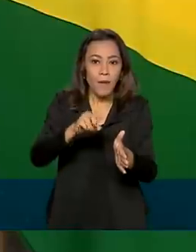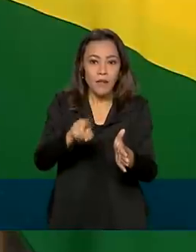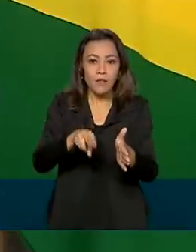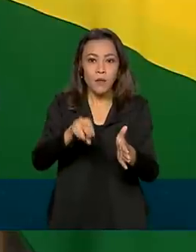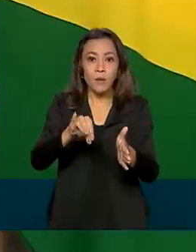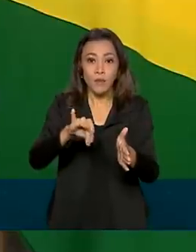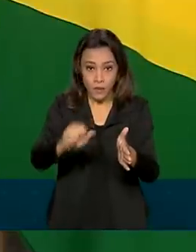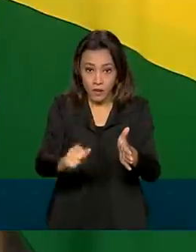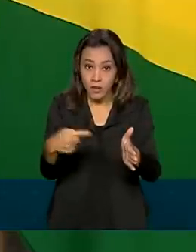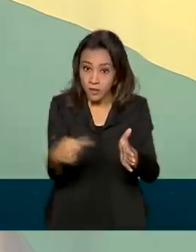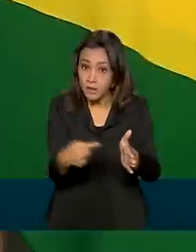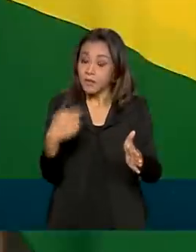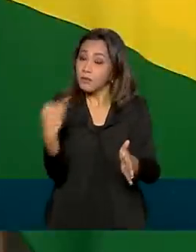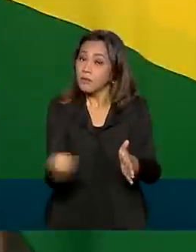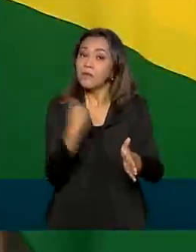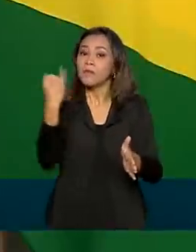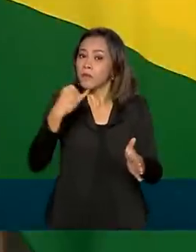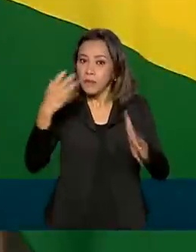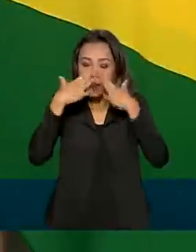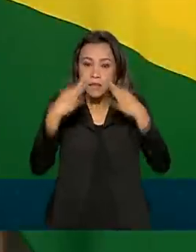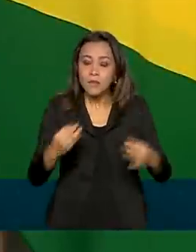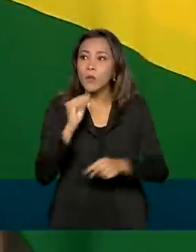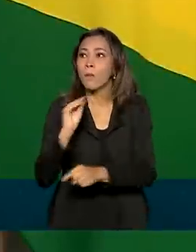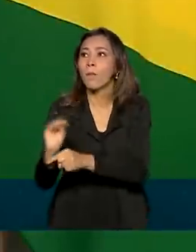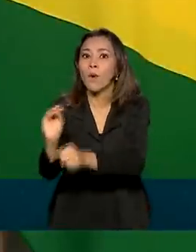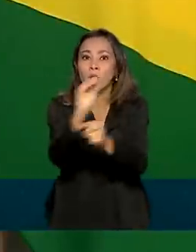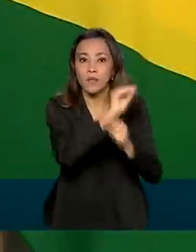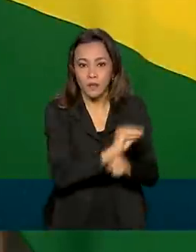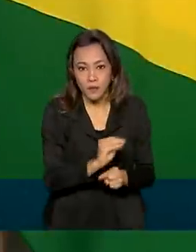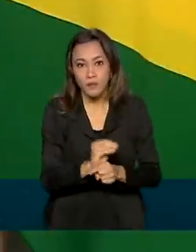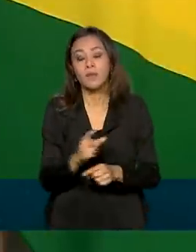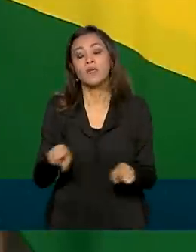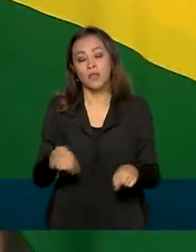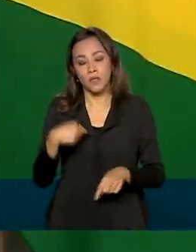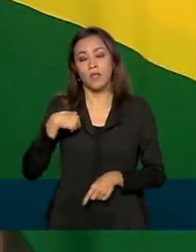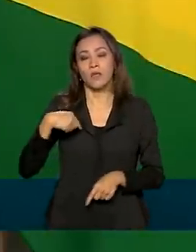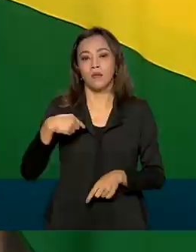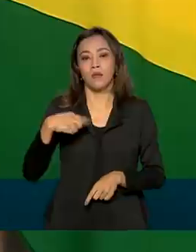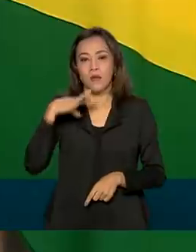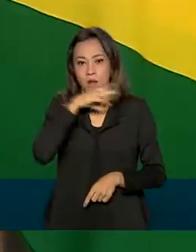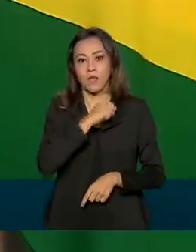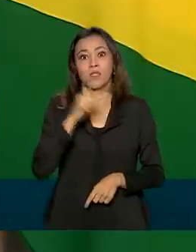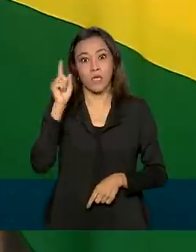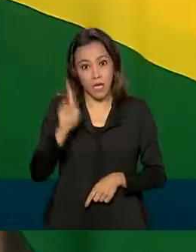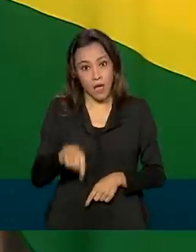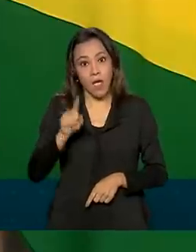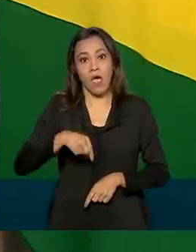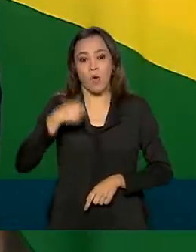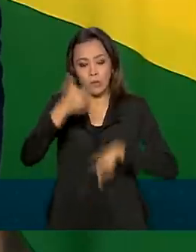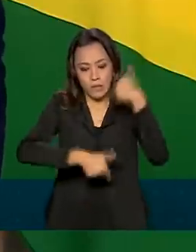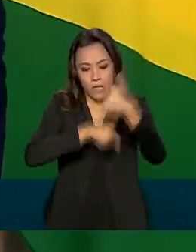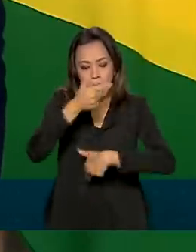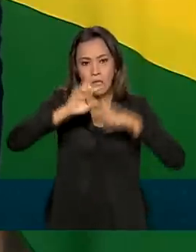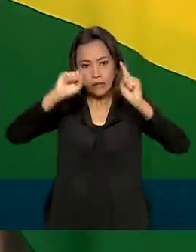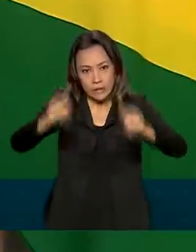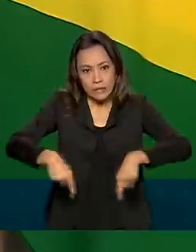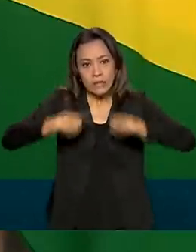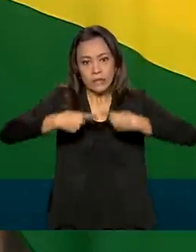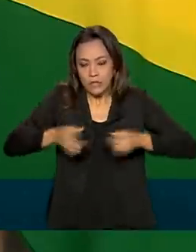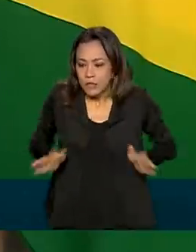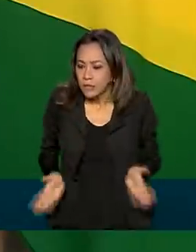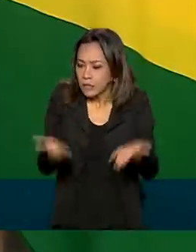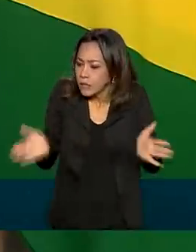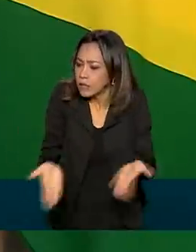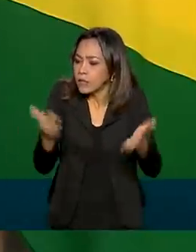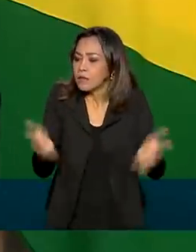vamos colocar assim, é uma vertente. Além, obviamente, daquela que eu considero uma tarefa extremamente desafiadora, que é promover o desenvolvimento